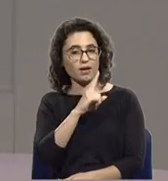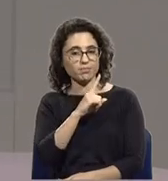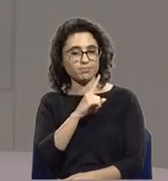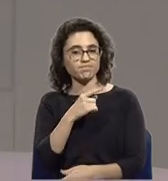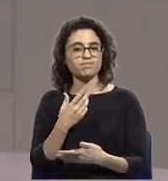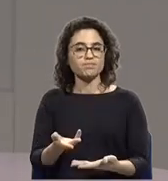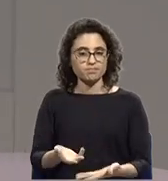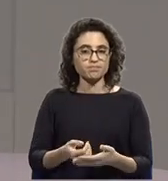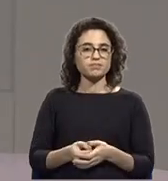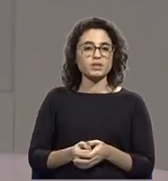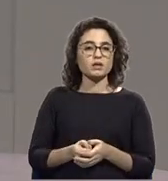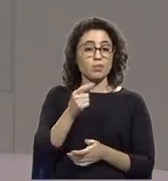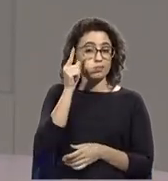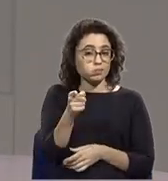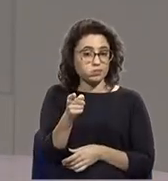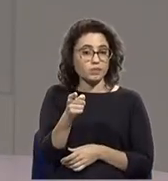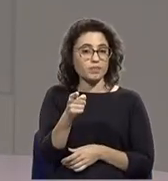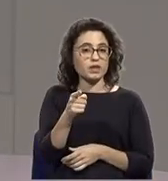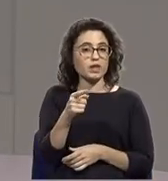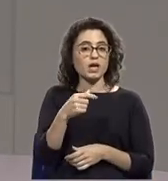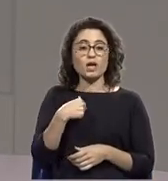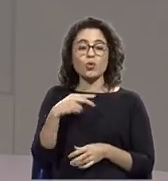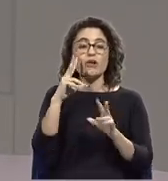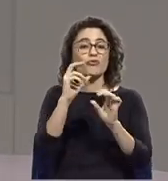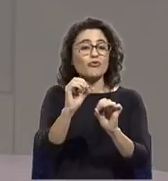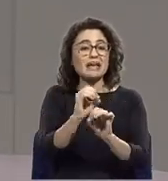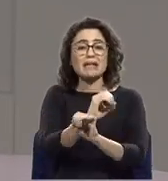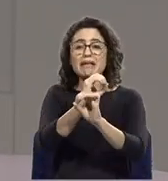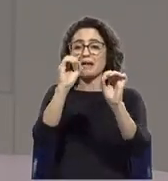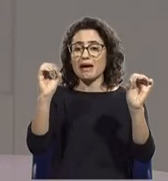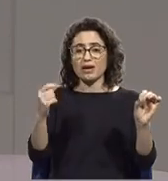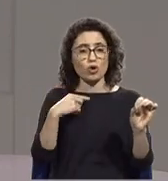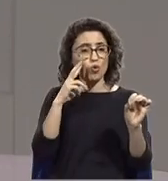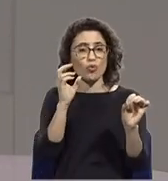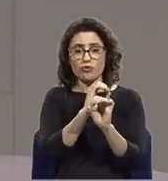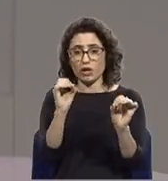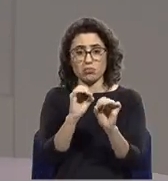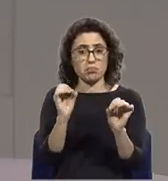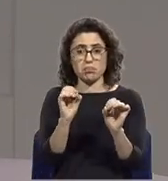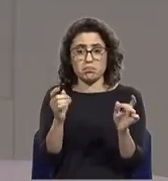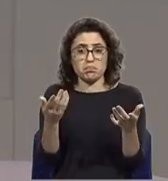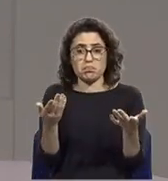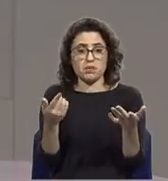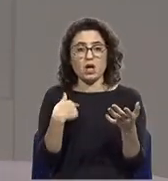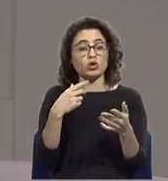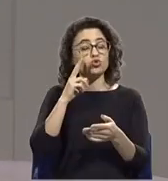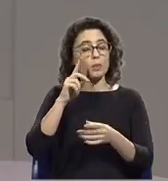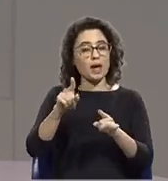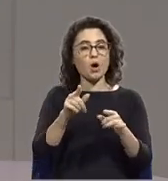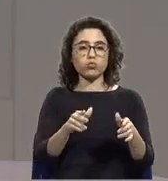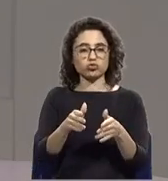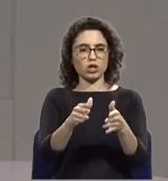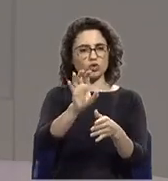Portanto, não vindo a ninguém... vindo... Desculpe, nós estamos perante um processo que é